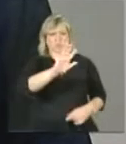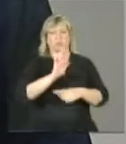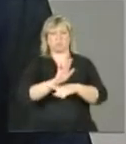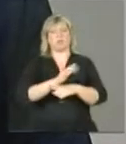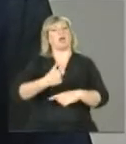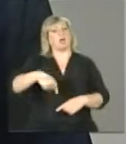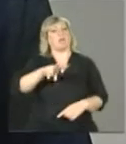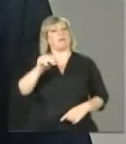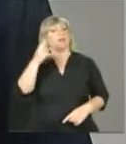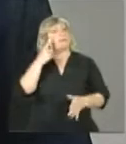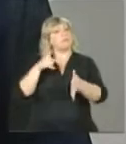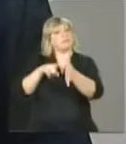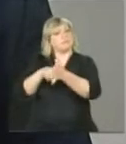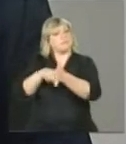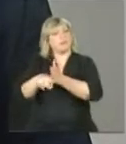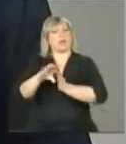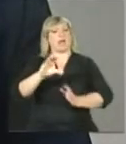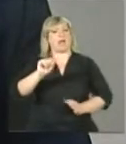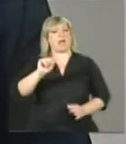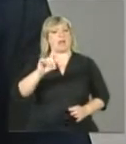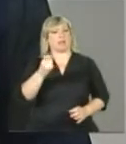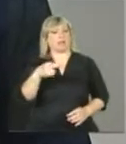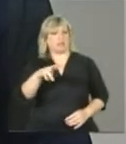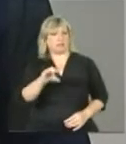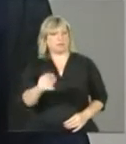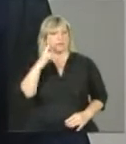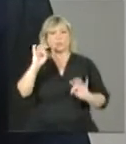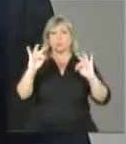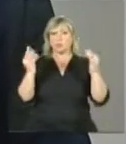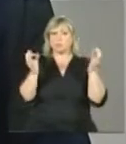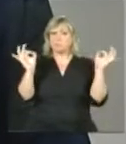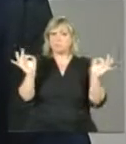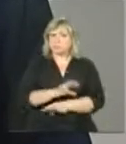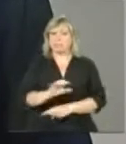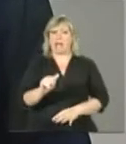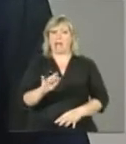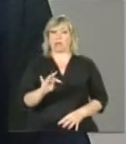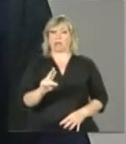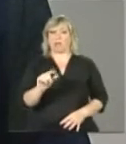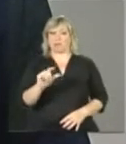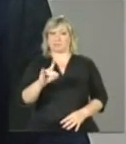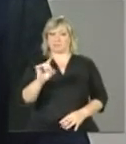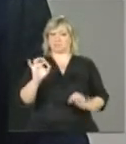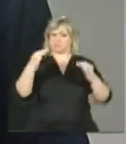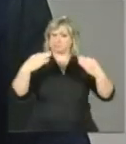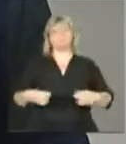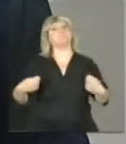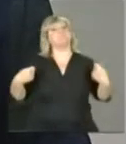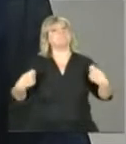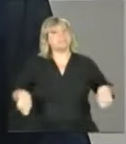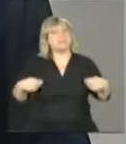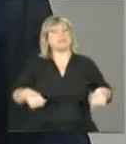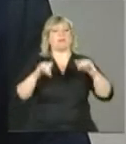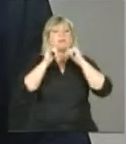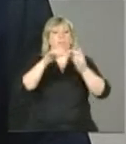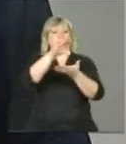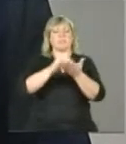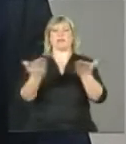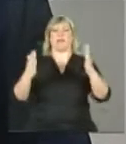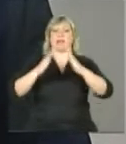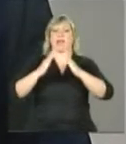averiguar se os cadastros estão atualizados. Como eu disse, é fundamental que os cadastros sejam atualizados para a família poder